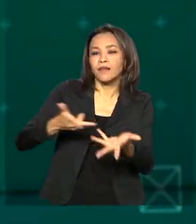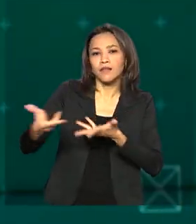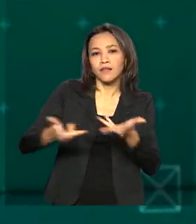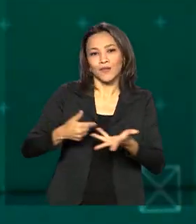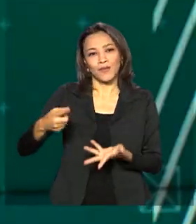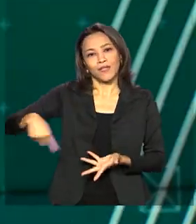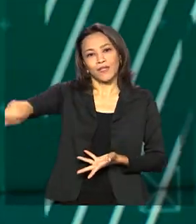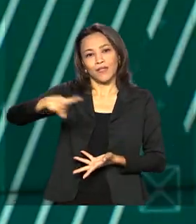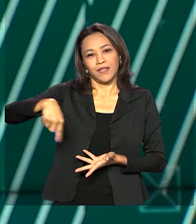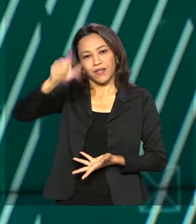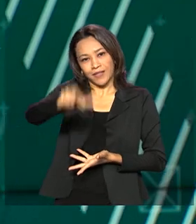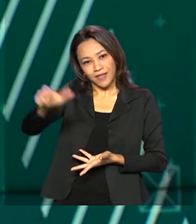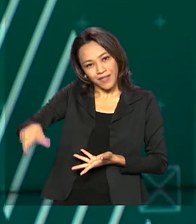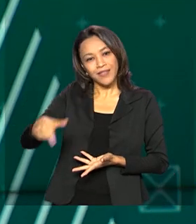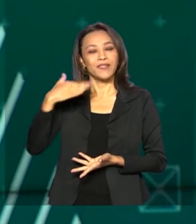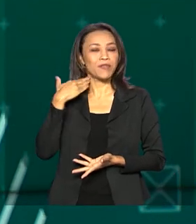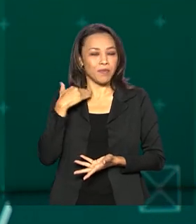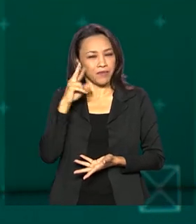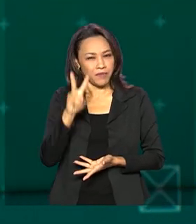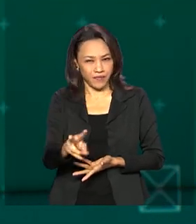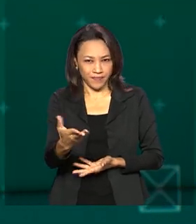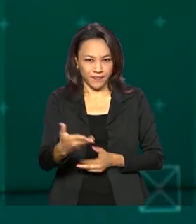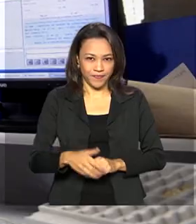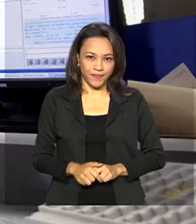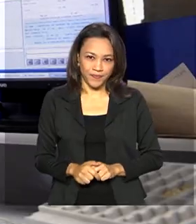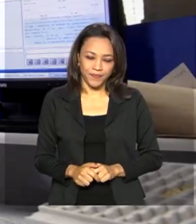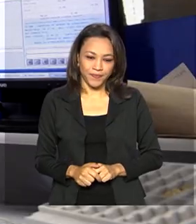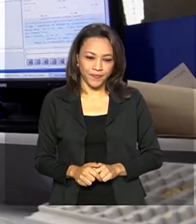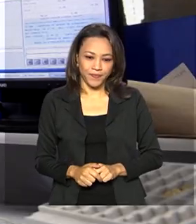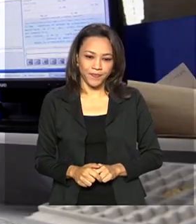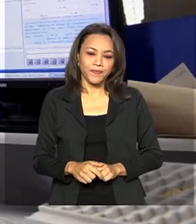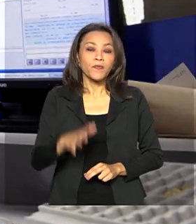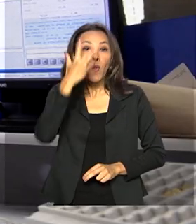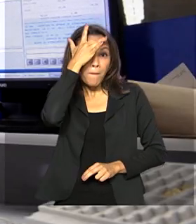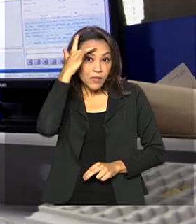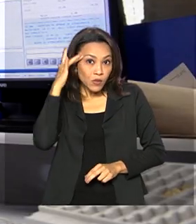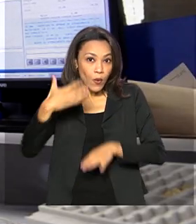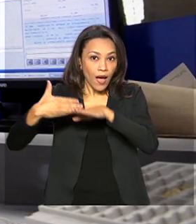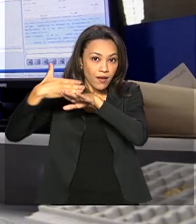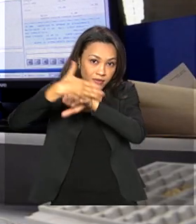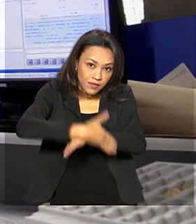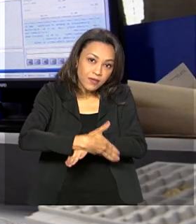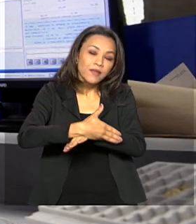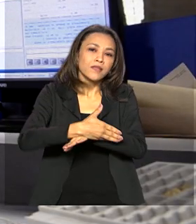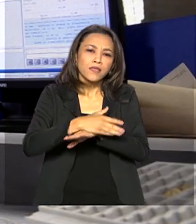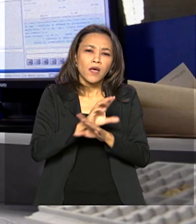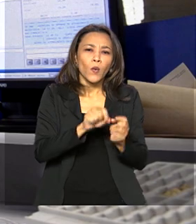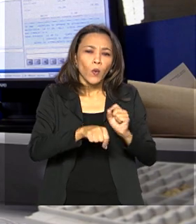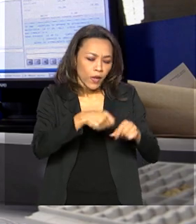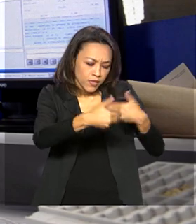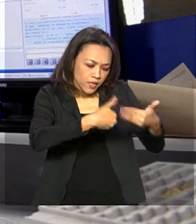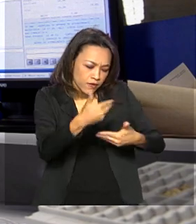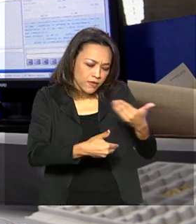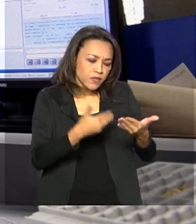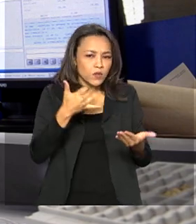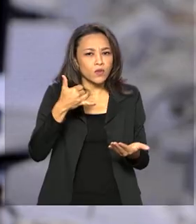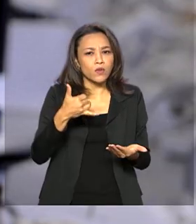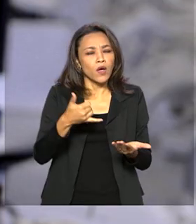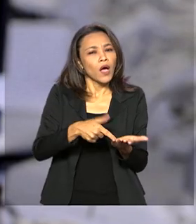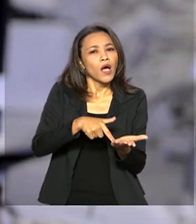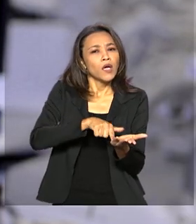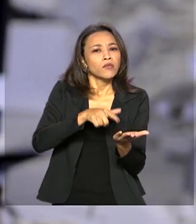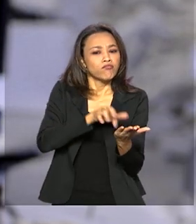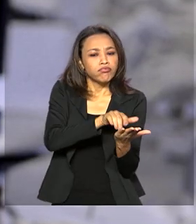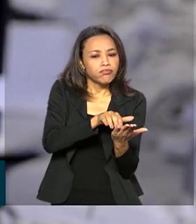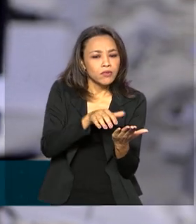entender um pouco mais na reportagem. Quando alguém acessa algum serviço bancário ou ingressa no sistema financeiro,